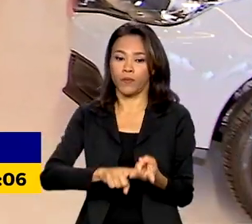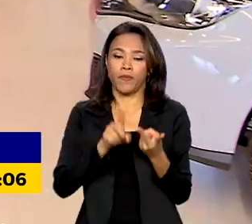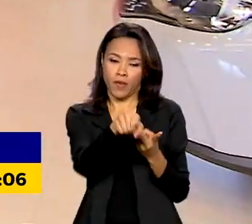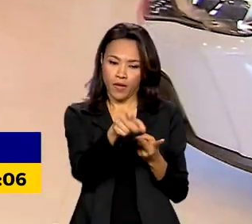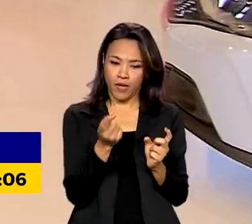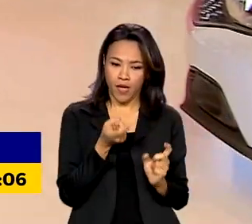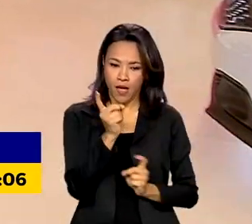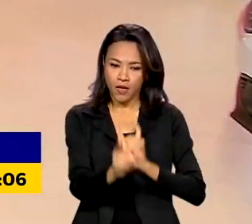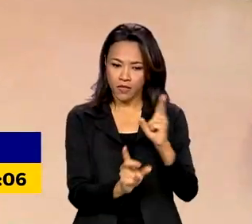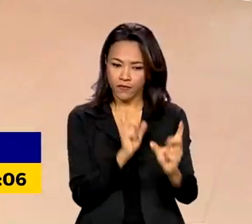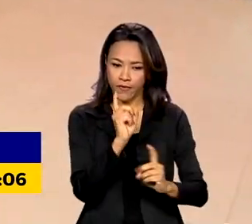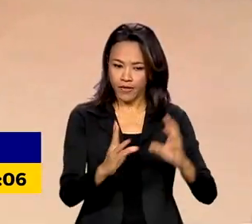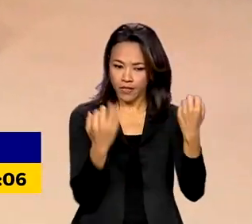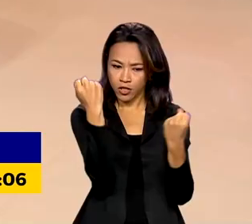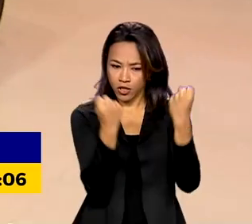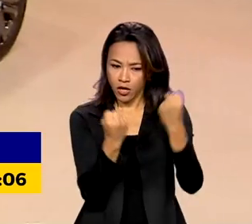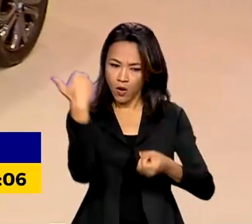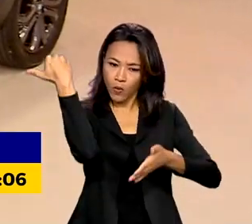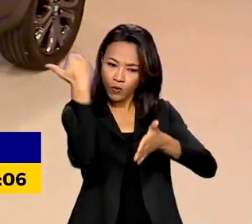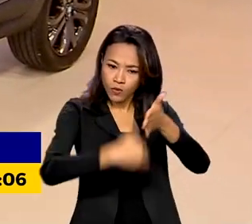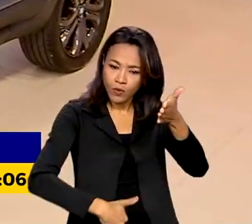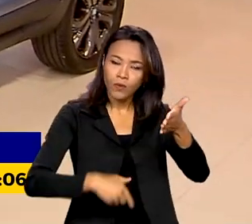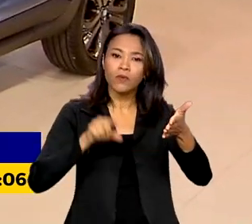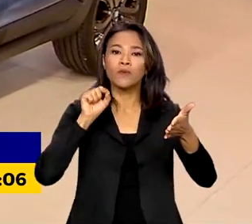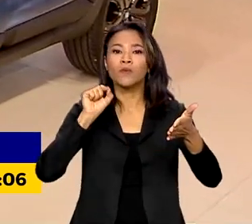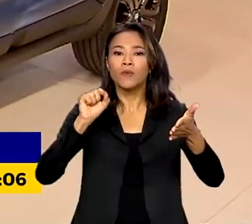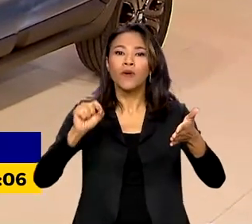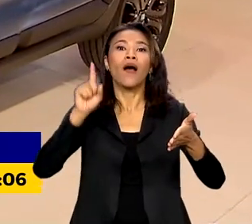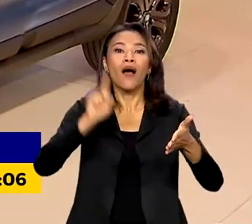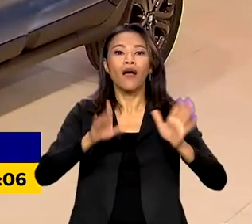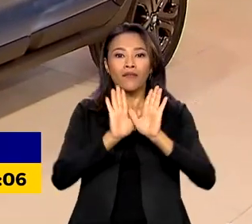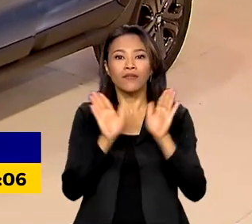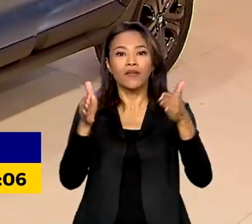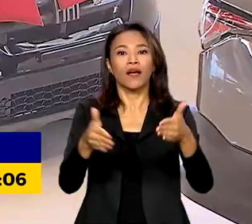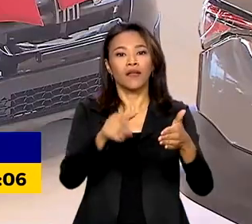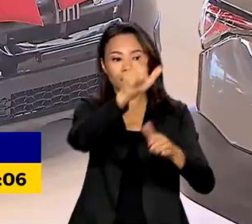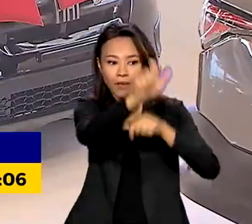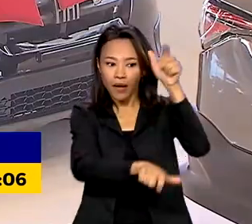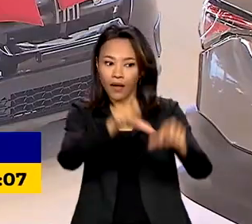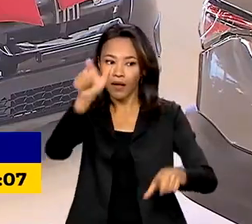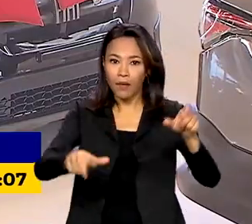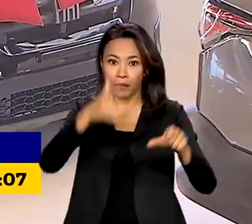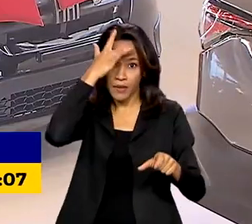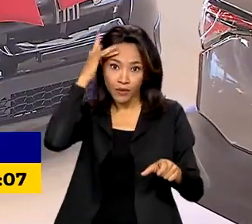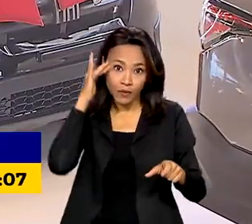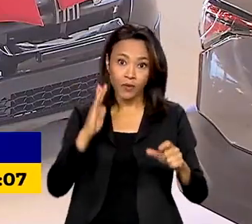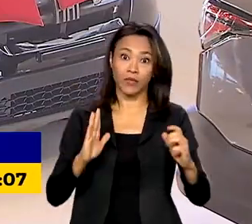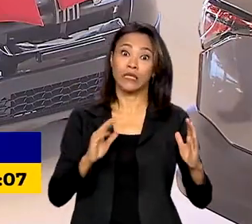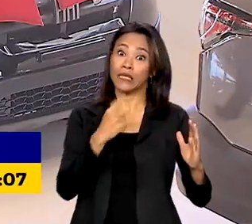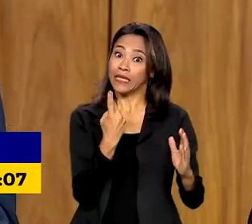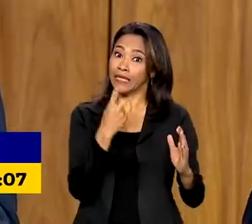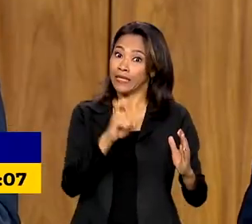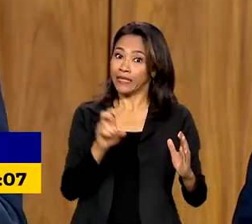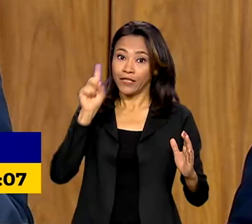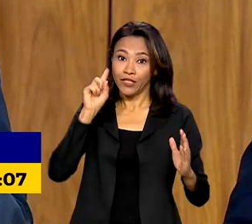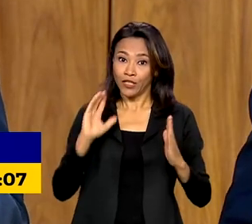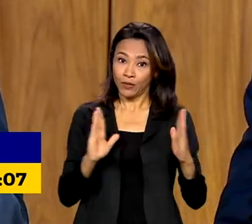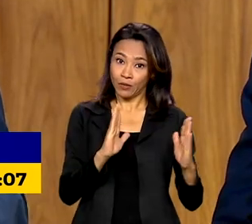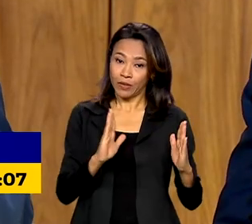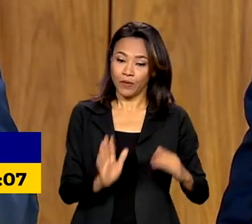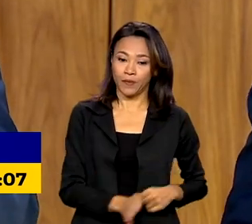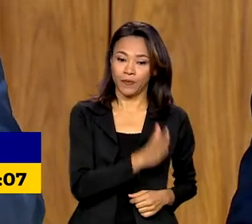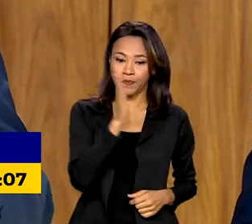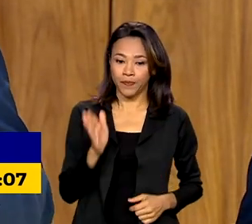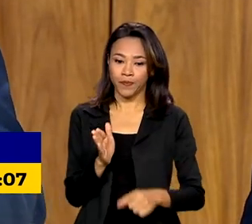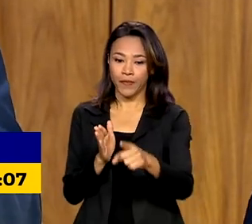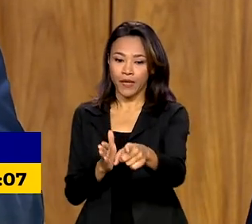de carros com desconto serão exclusivas para pessoas físicas nos primeiros 15 dias. O medo